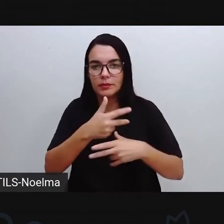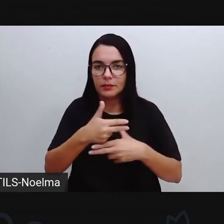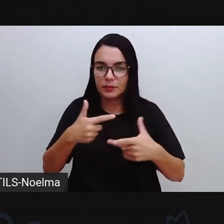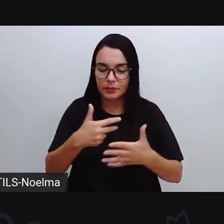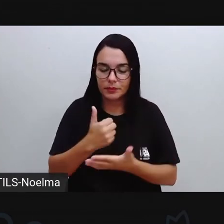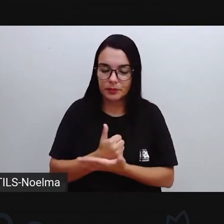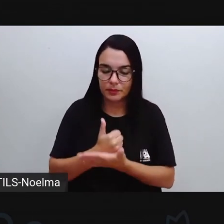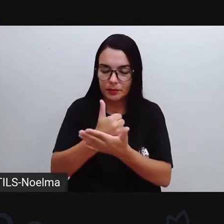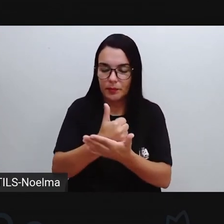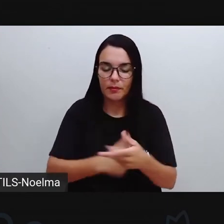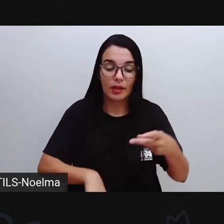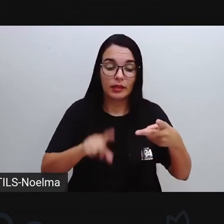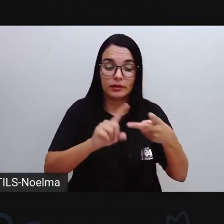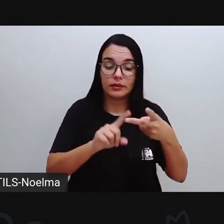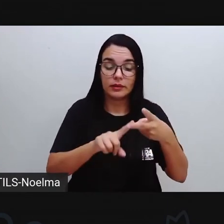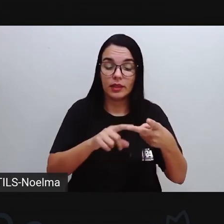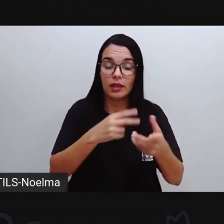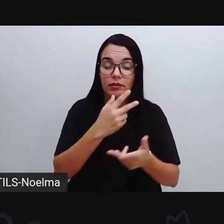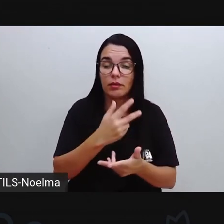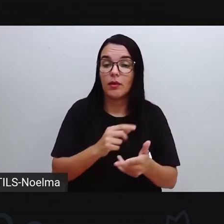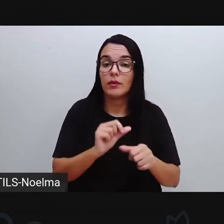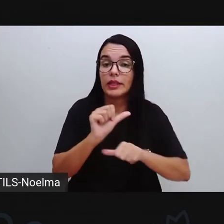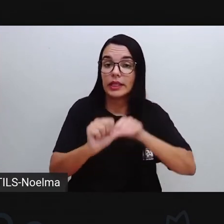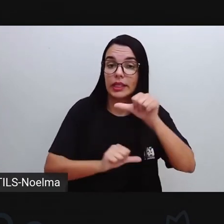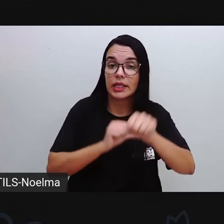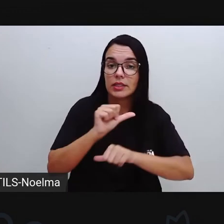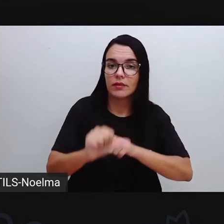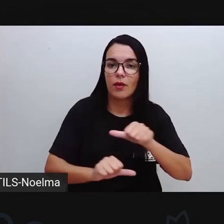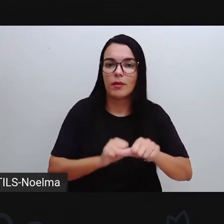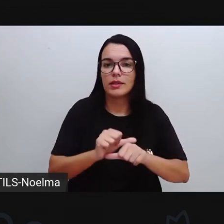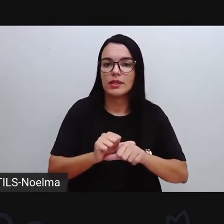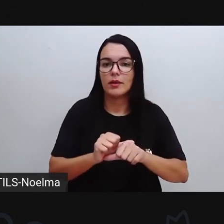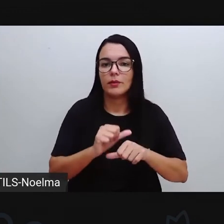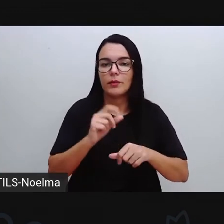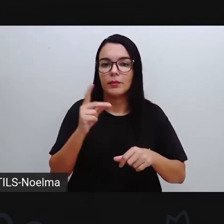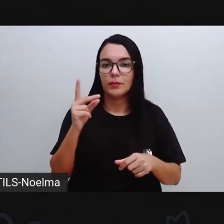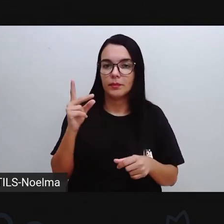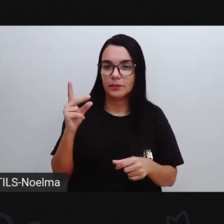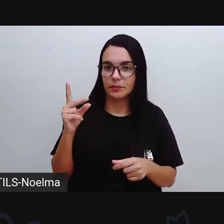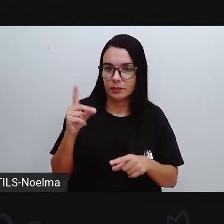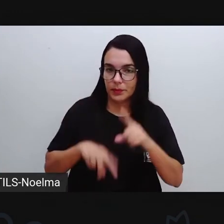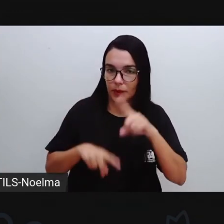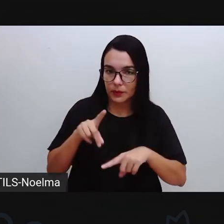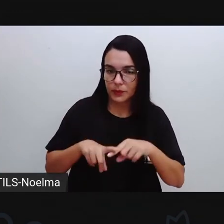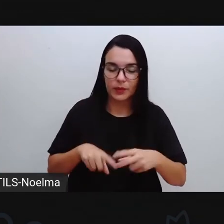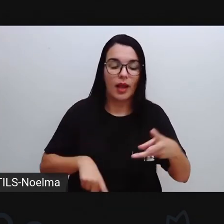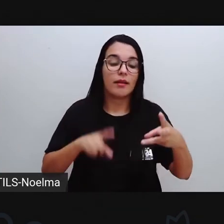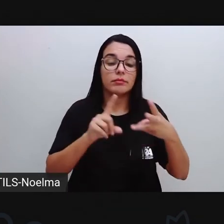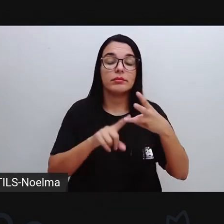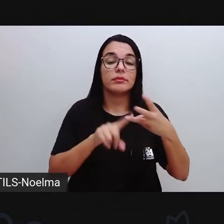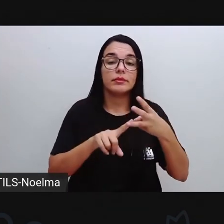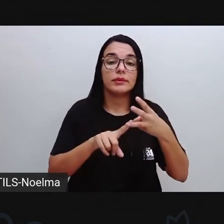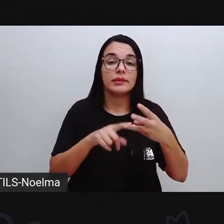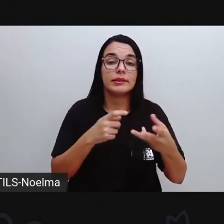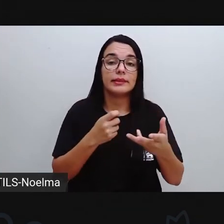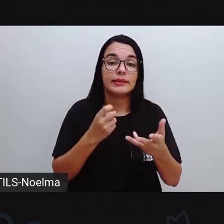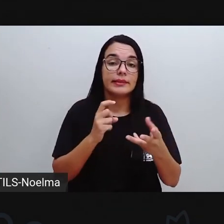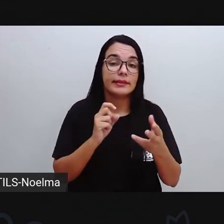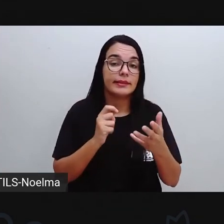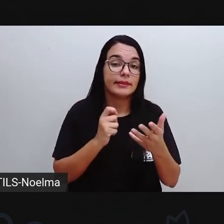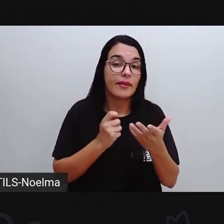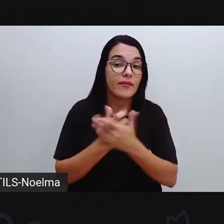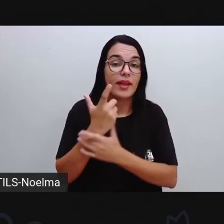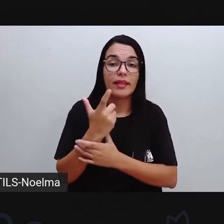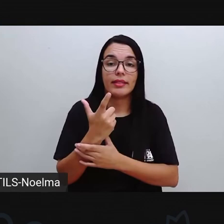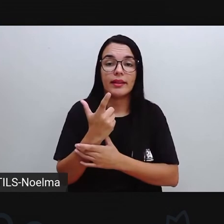Secundário é o segundo. Transformação de matéria-prima. Terciário é o terceiro. É a comercialização do produto